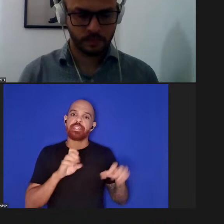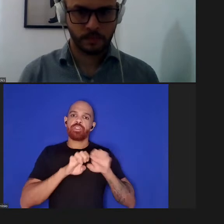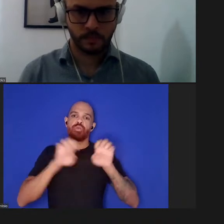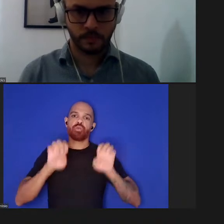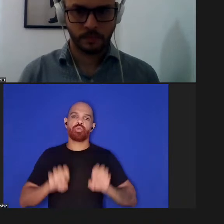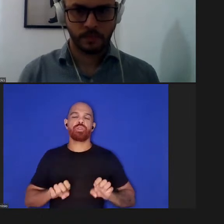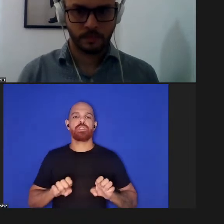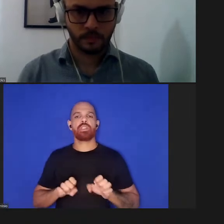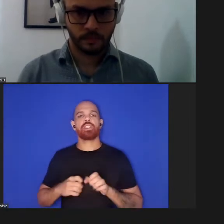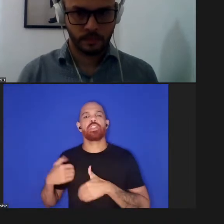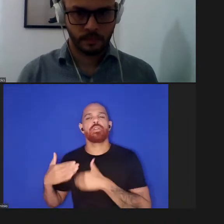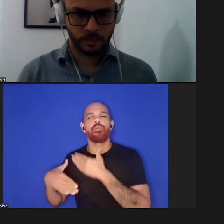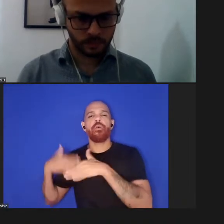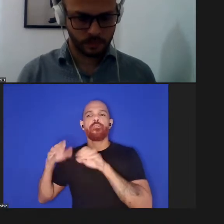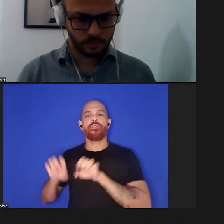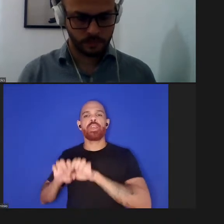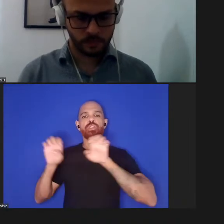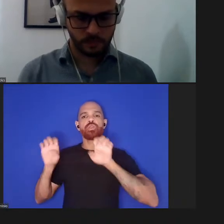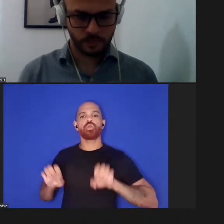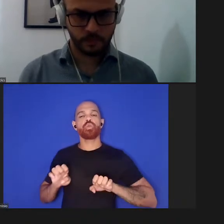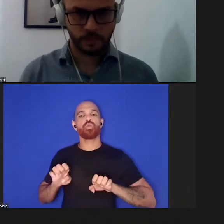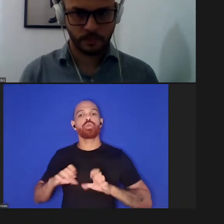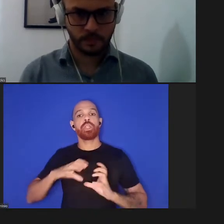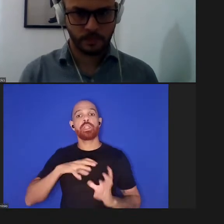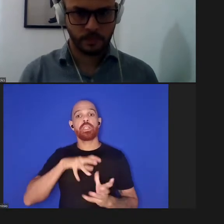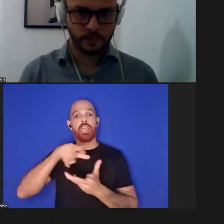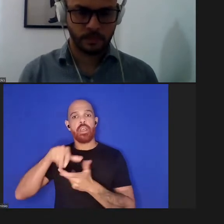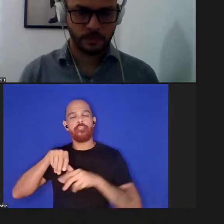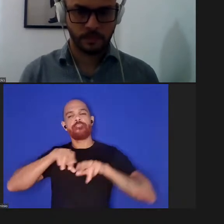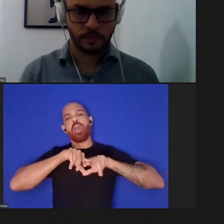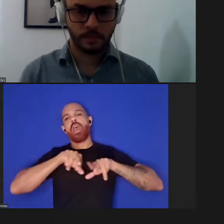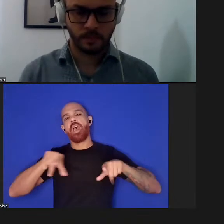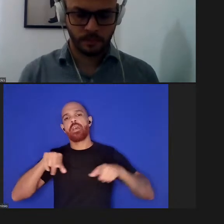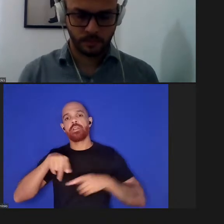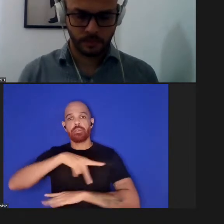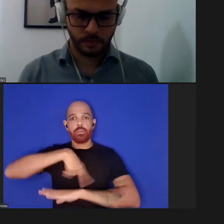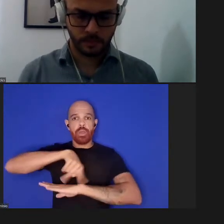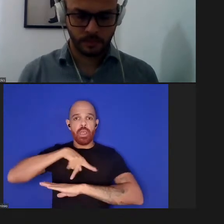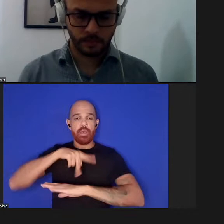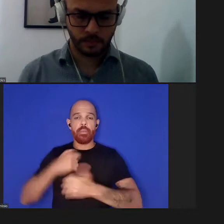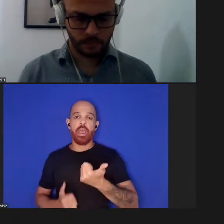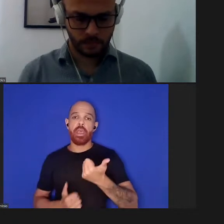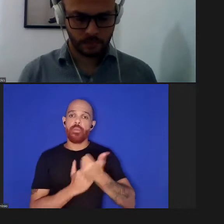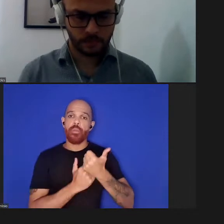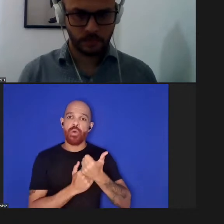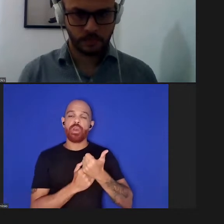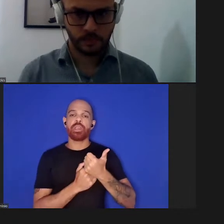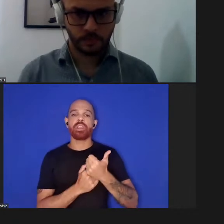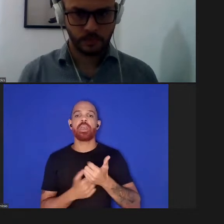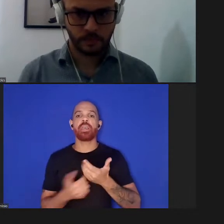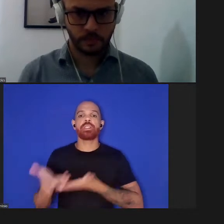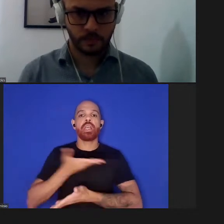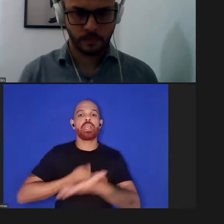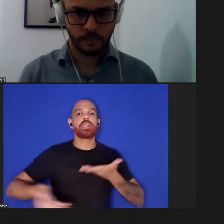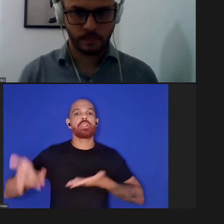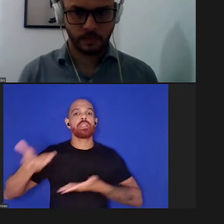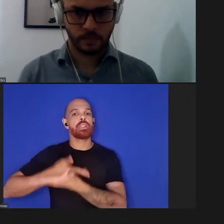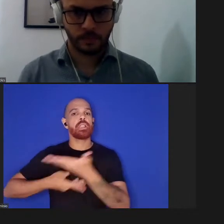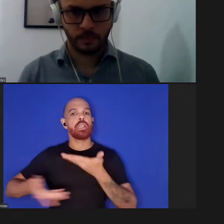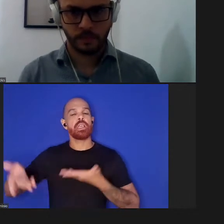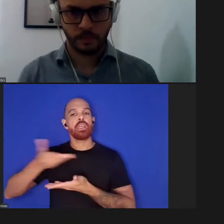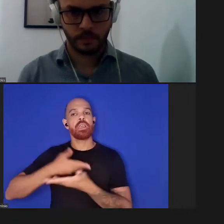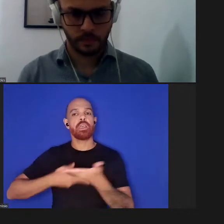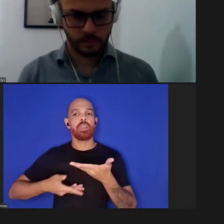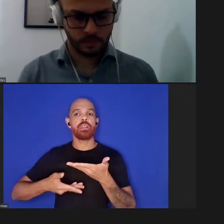desenvolvendo essa infraestrutura internacional com vários países para apoiar esse intercâmbio essa interoperabilidade de dados porque